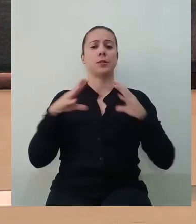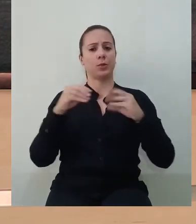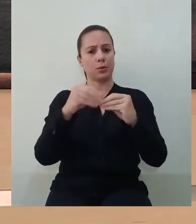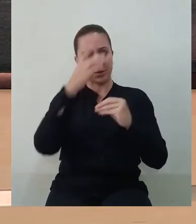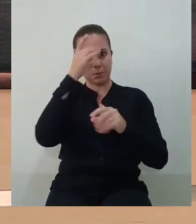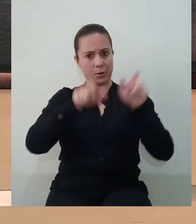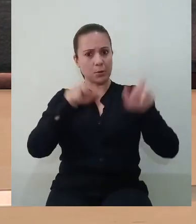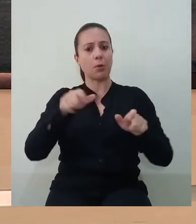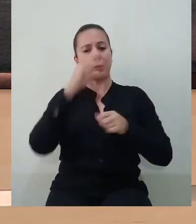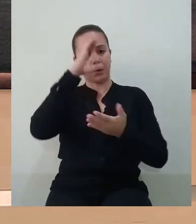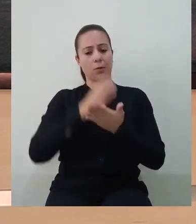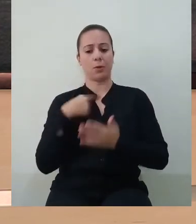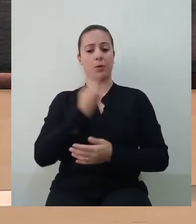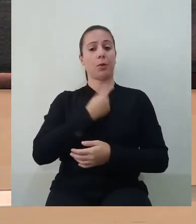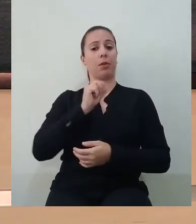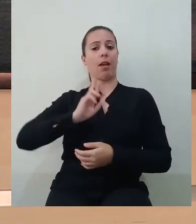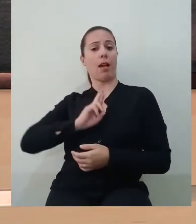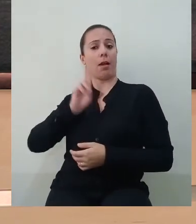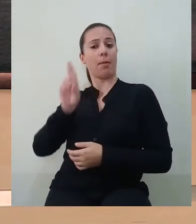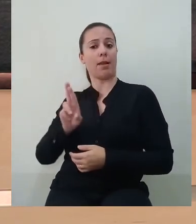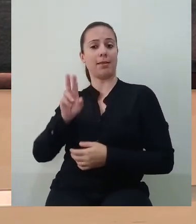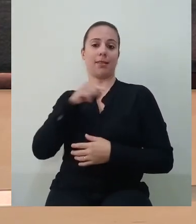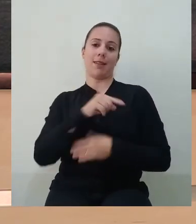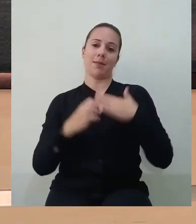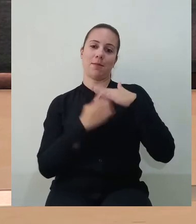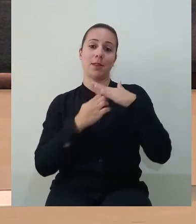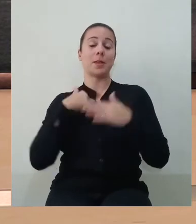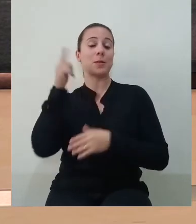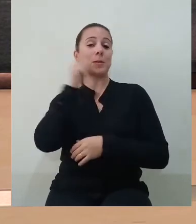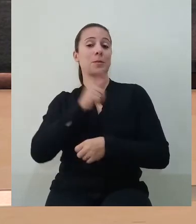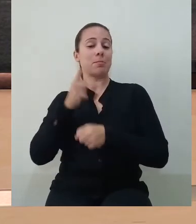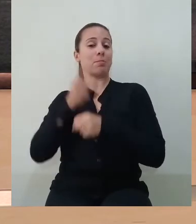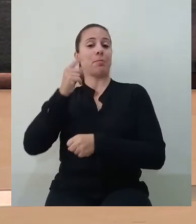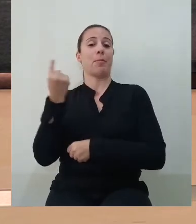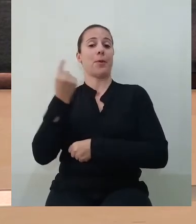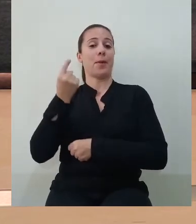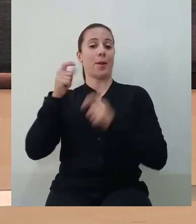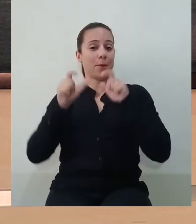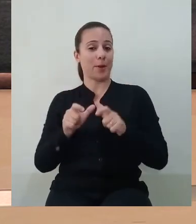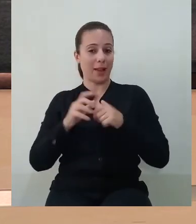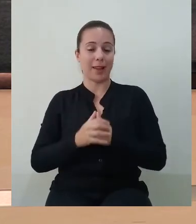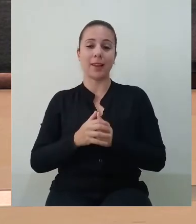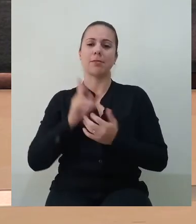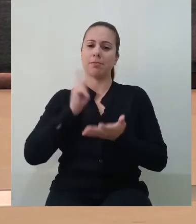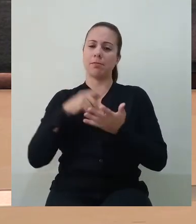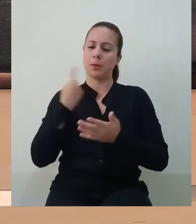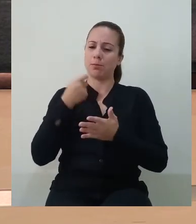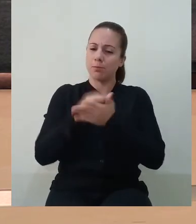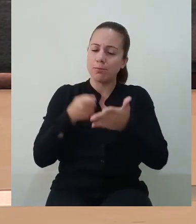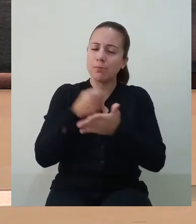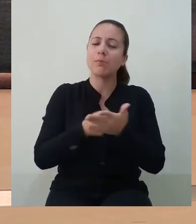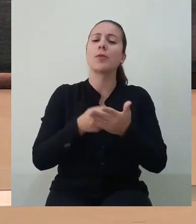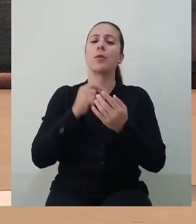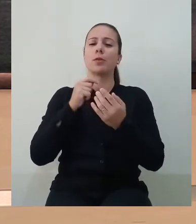dos nossos colaboradores que confiaram em nós para poder representar essa empresa e conseguimos trazer o primeiro lugar para casa, com muita